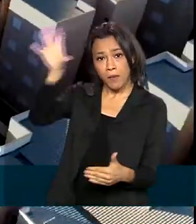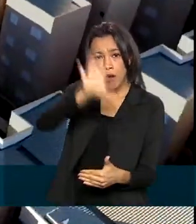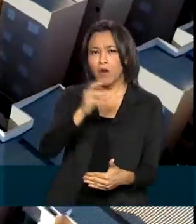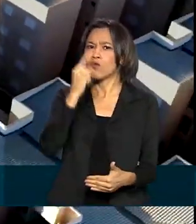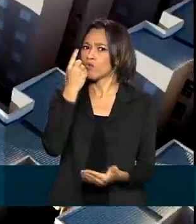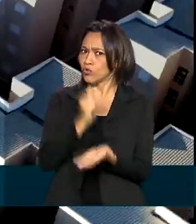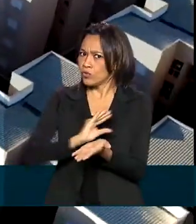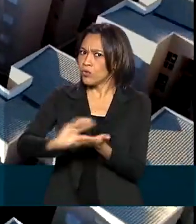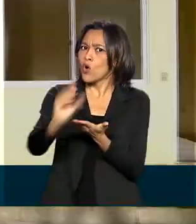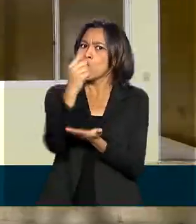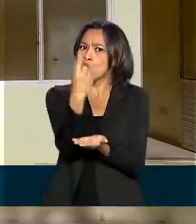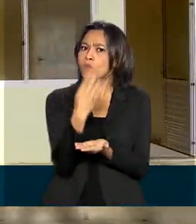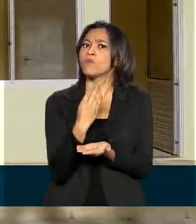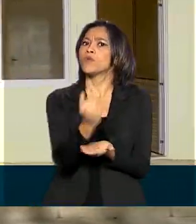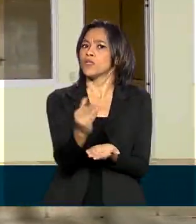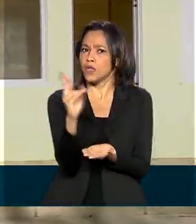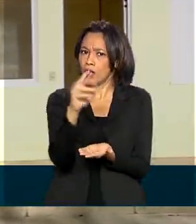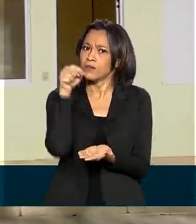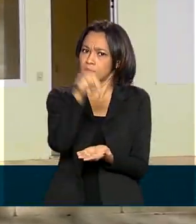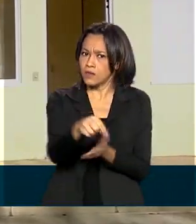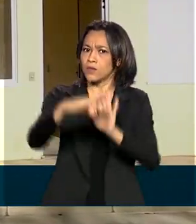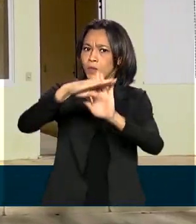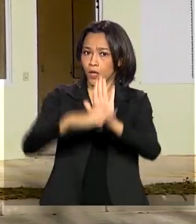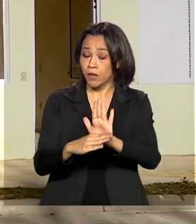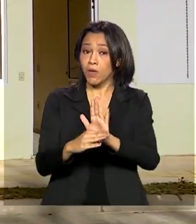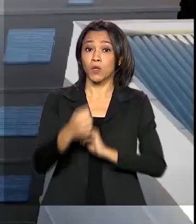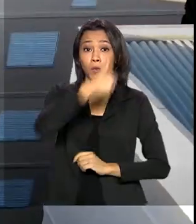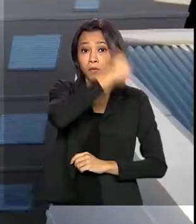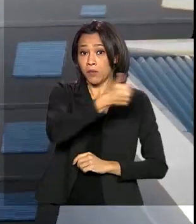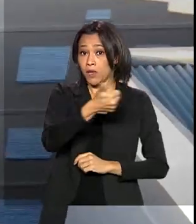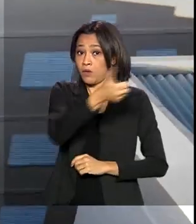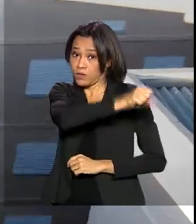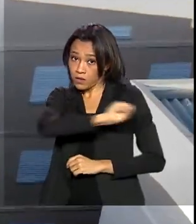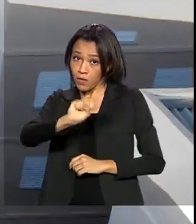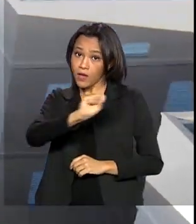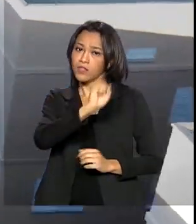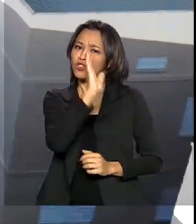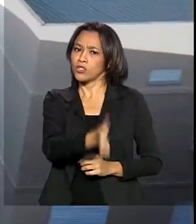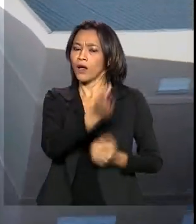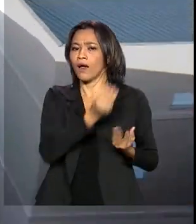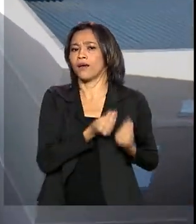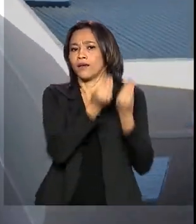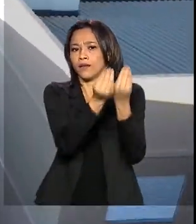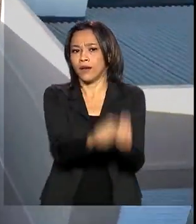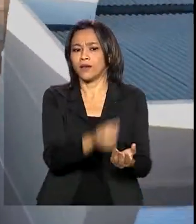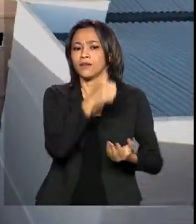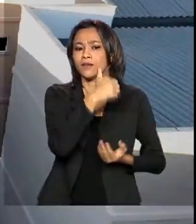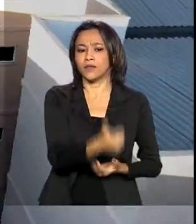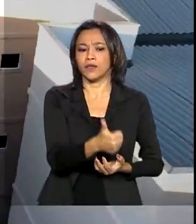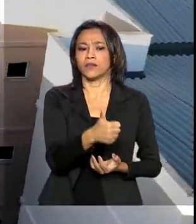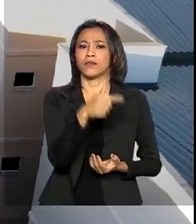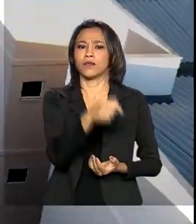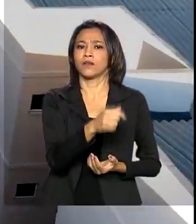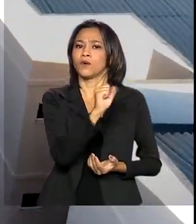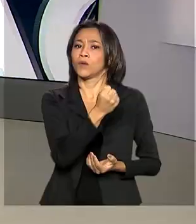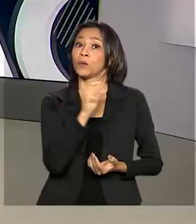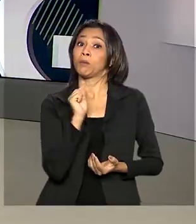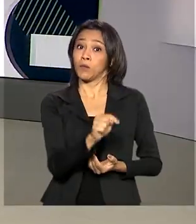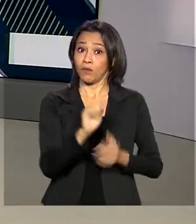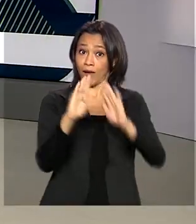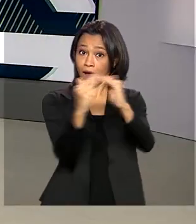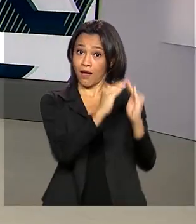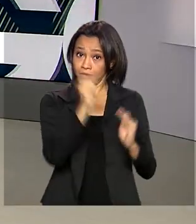bilhão de reais no programa. No primeiro semestre, foram entregues 178 mil casas em todo o país.